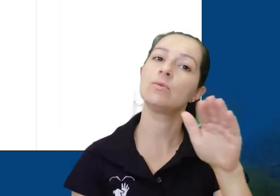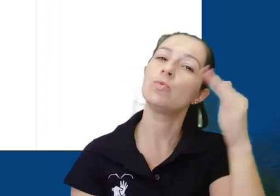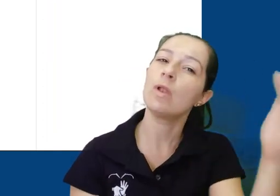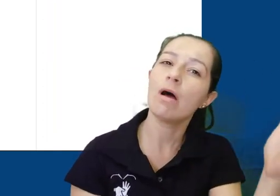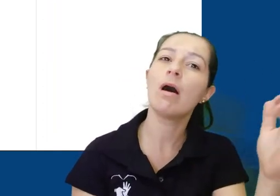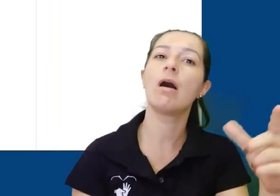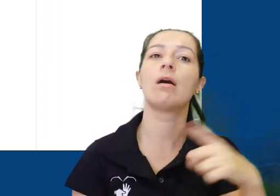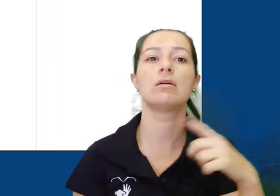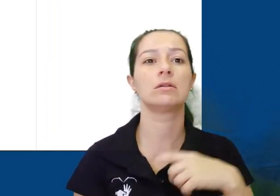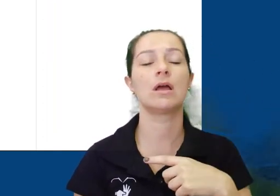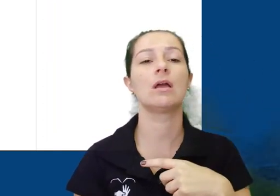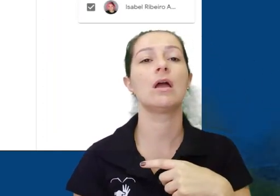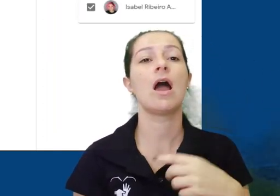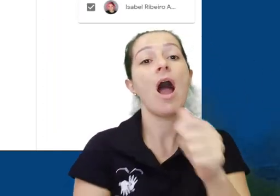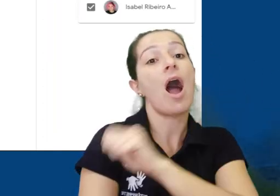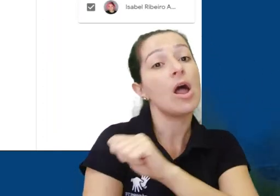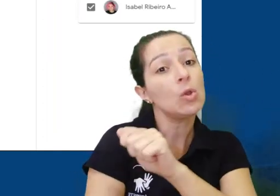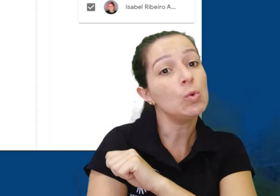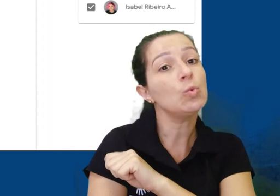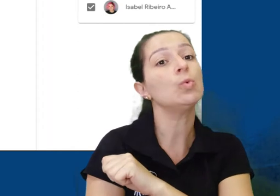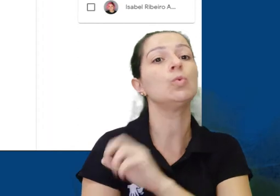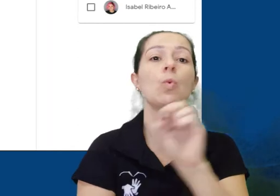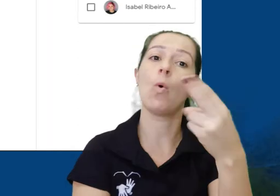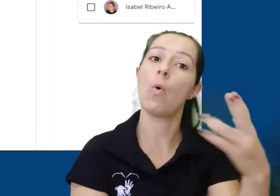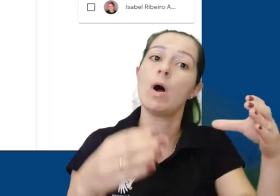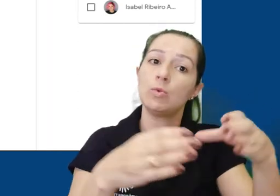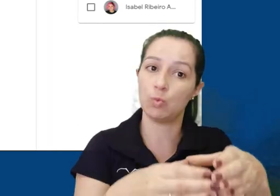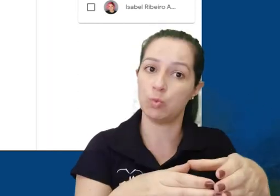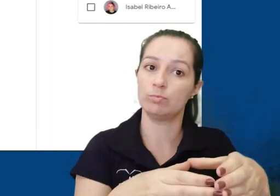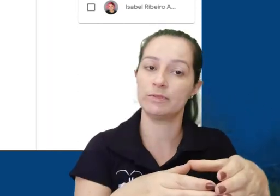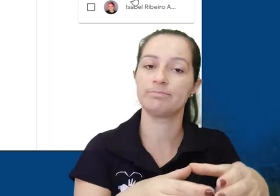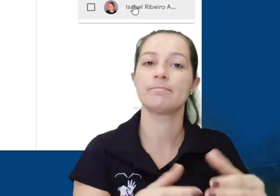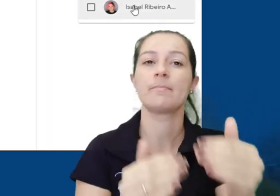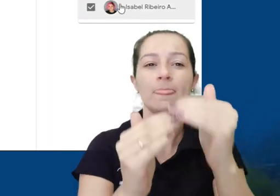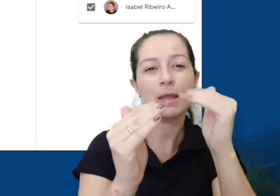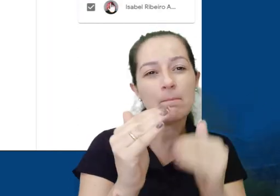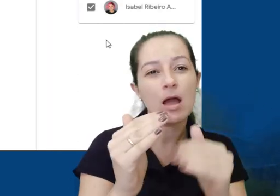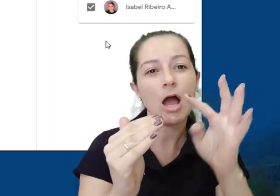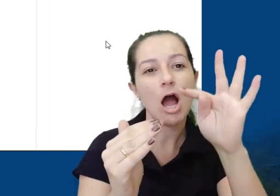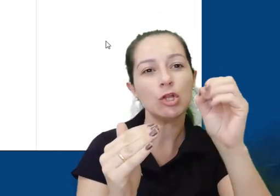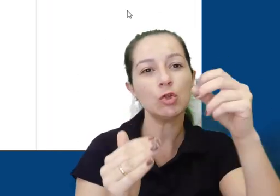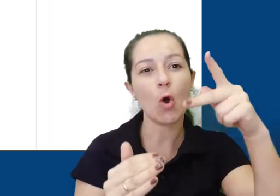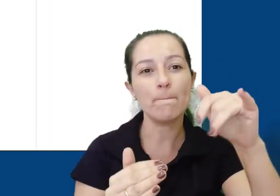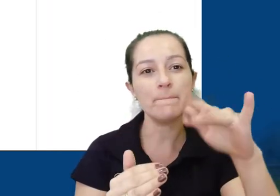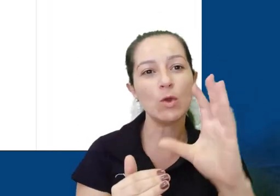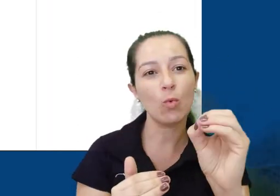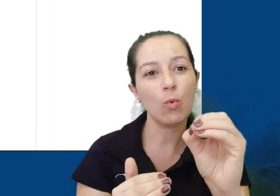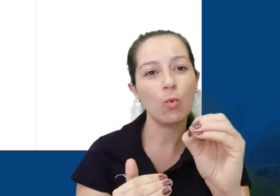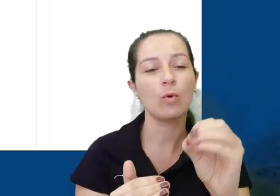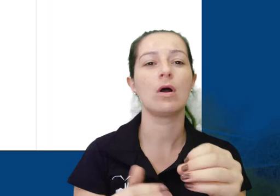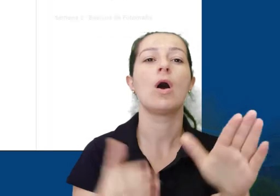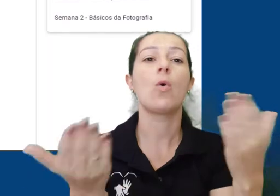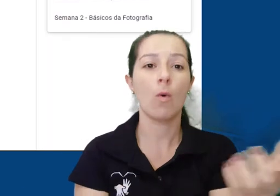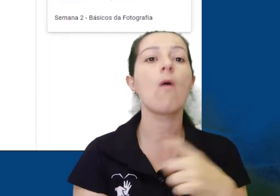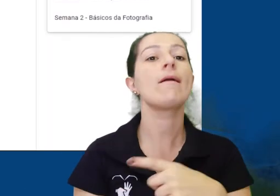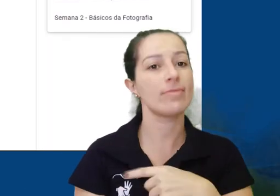seção, no botão ao lado, também podemos direcionar a alunos específicos ou a turma toda. Na seção tópico, logo abaixo, você pode definir